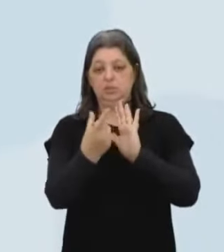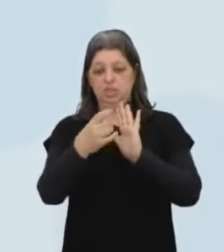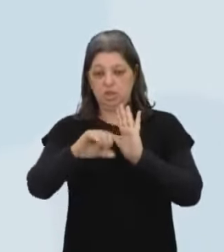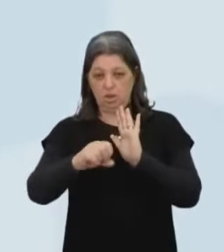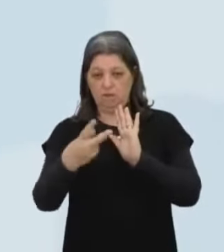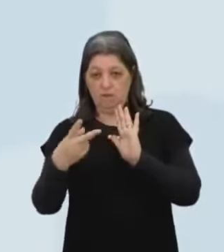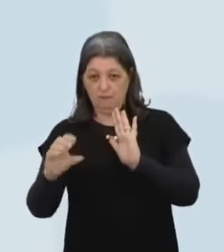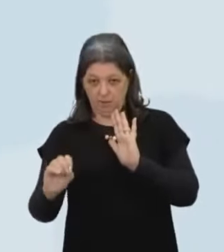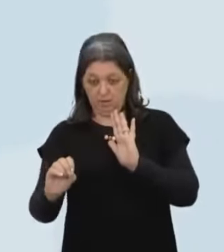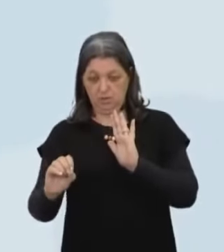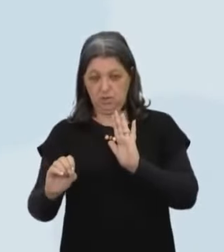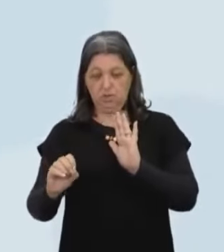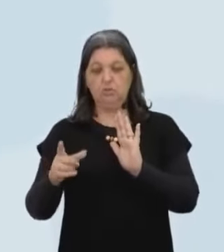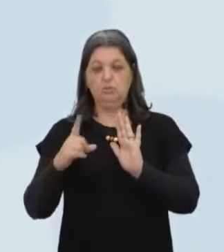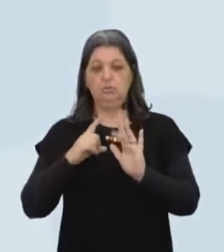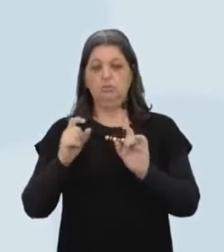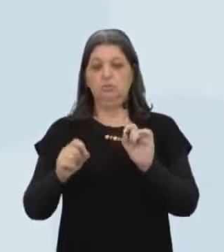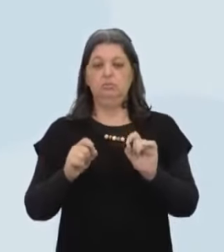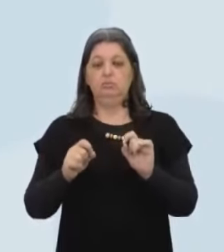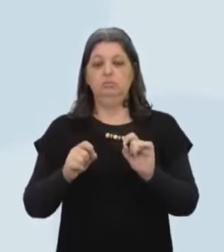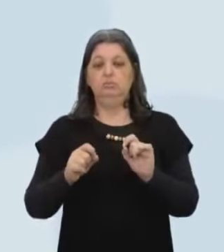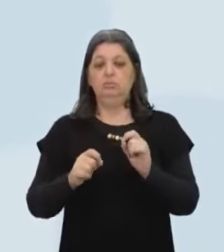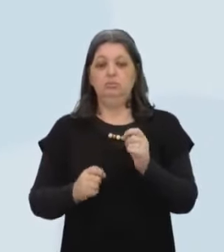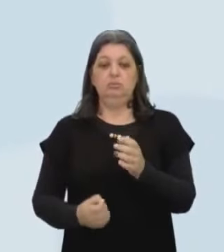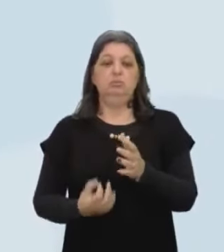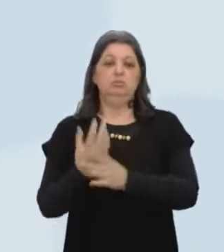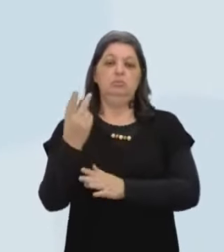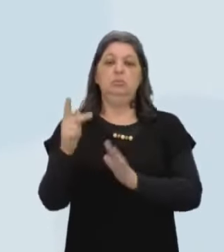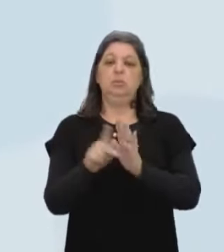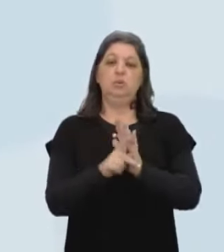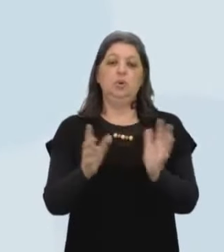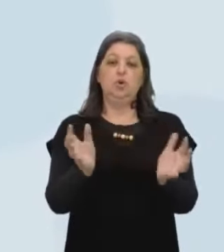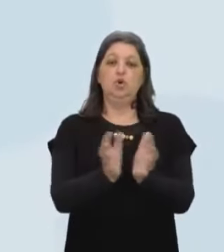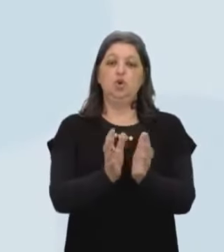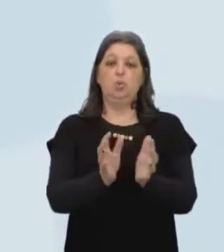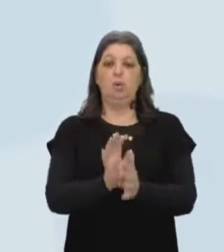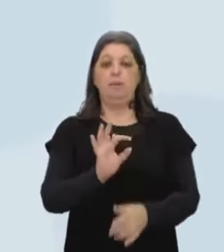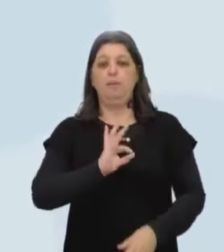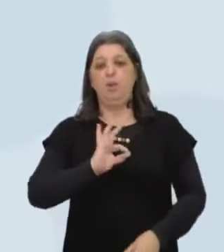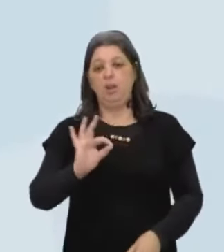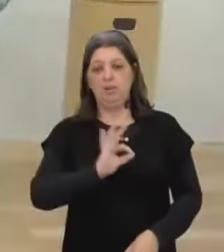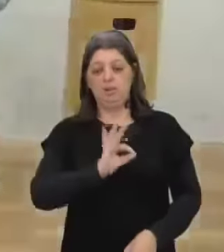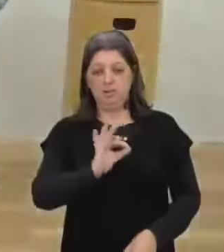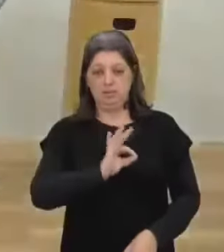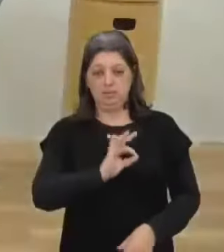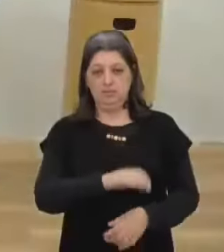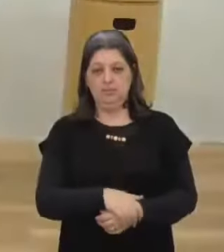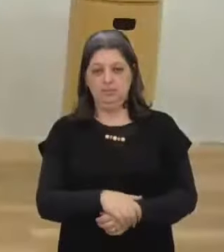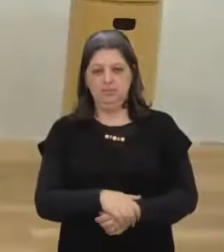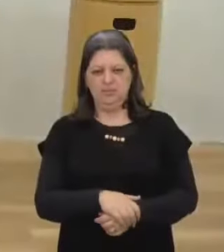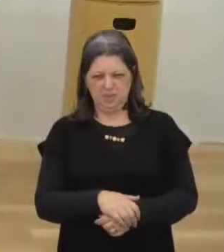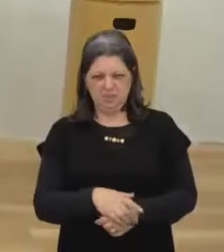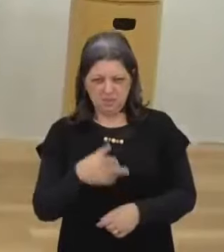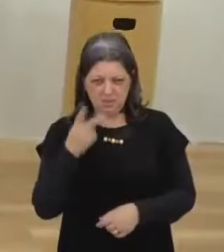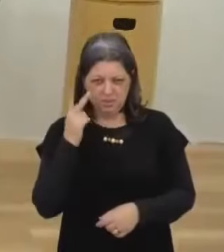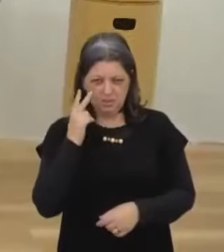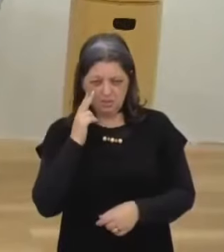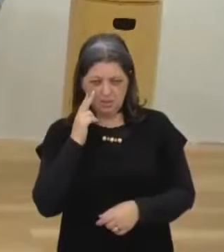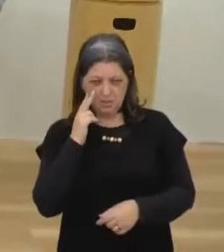XX Surge a polícia Janas Polícia Você consegue